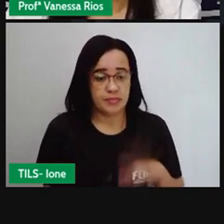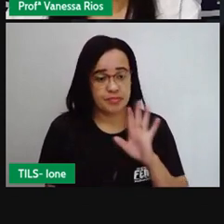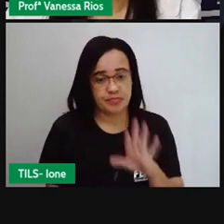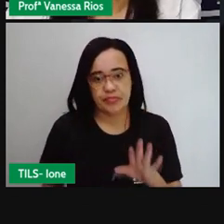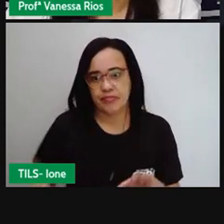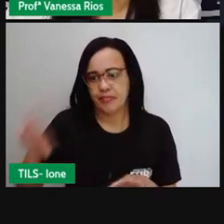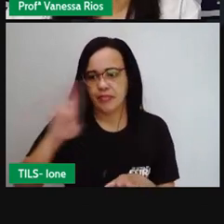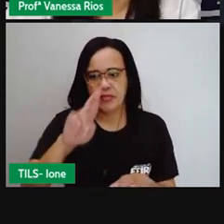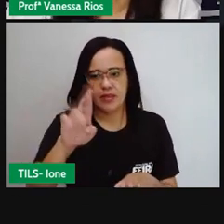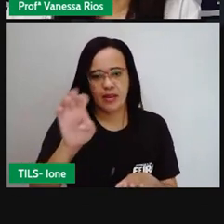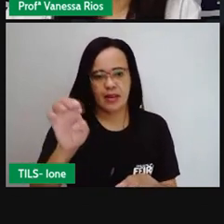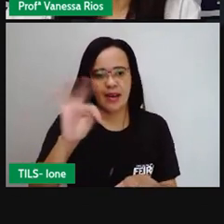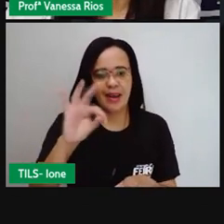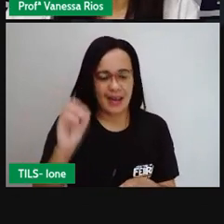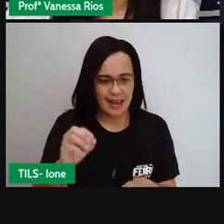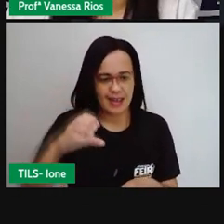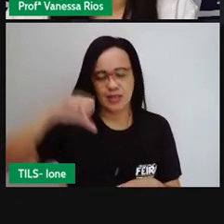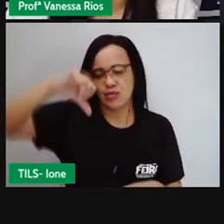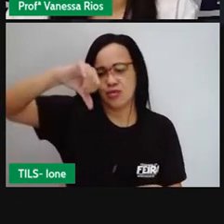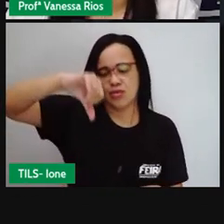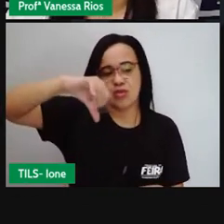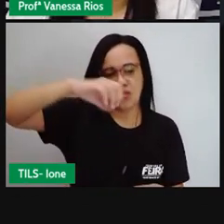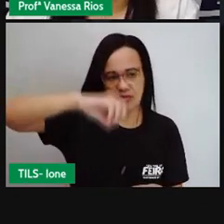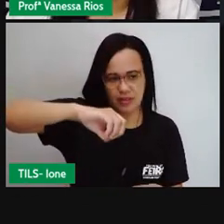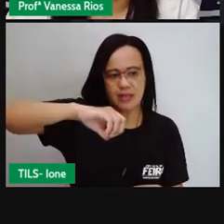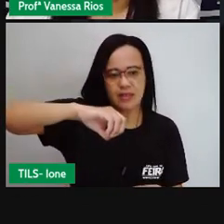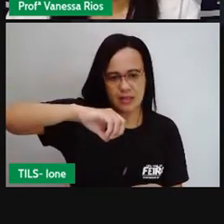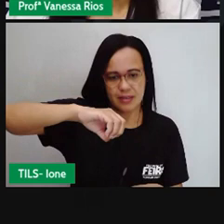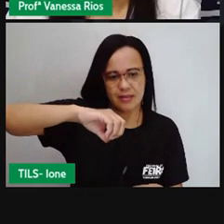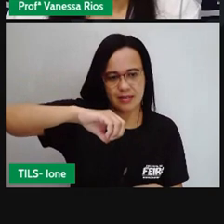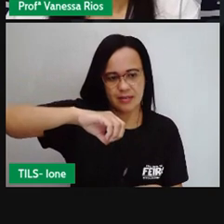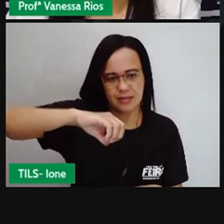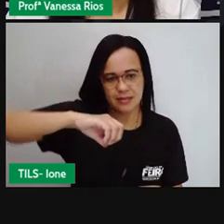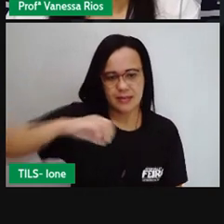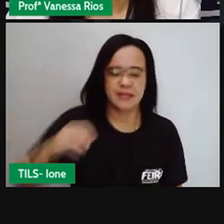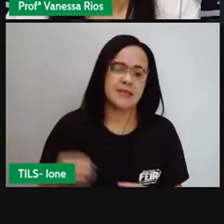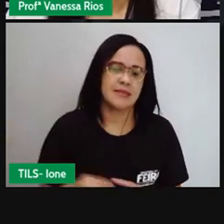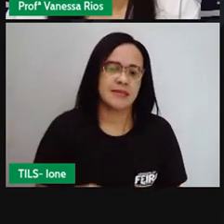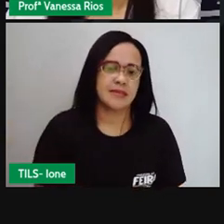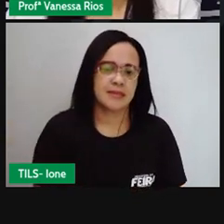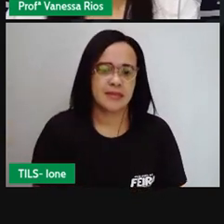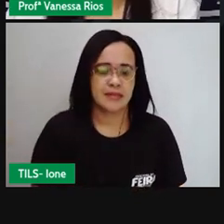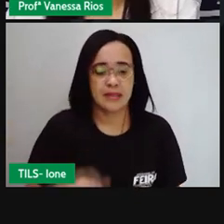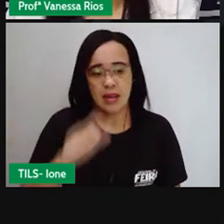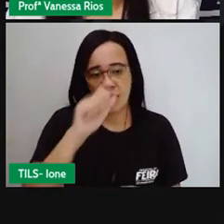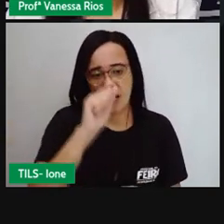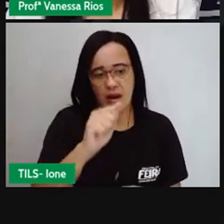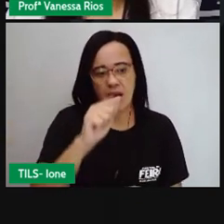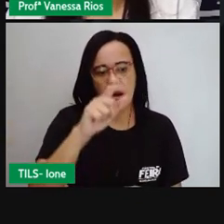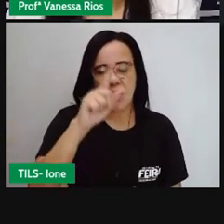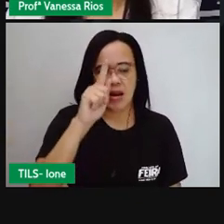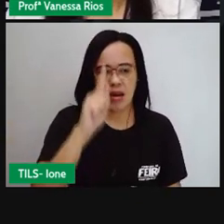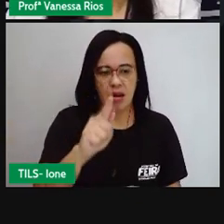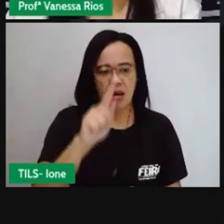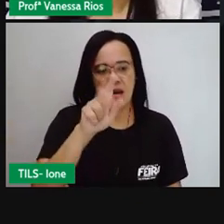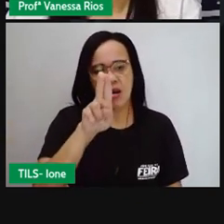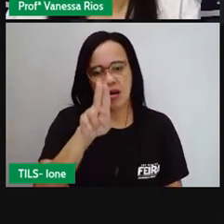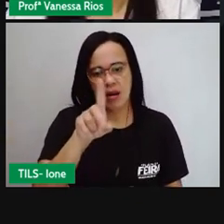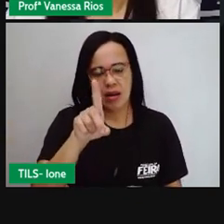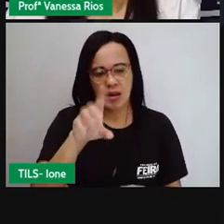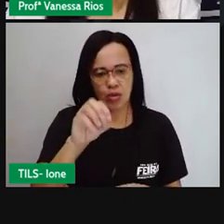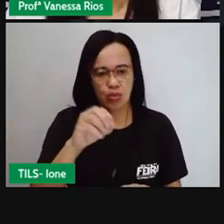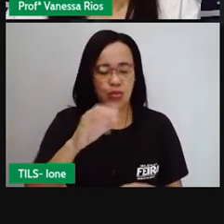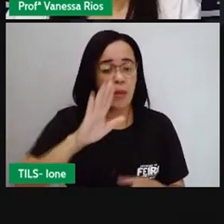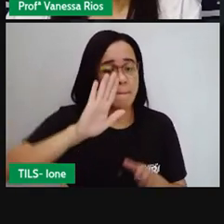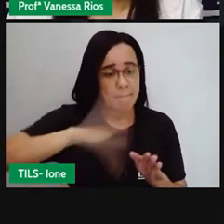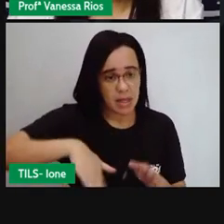ele mede menos de 90, chama de ângulo agudo. Quando ele mede mais de 90 graus, chama-se